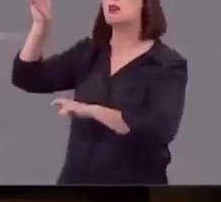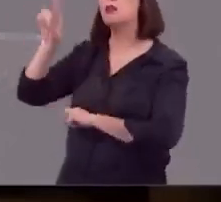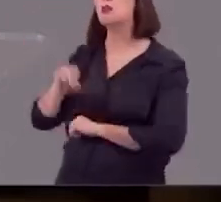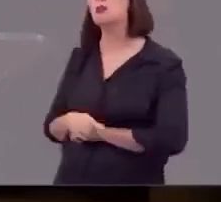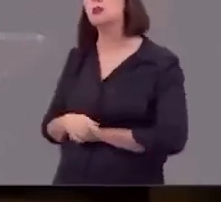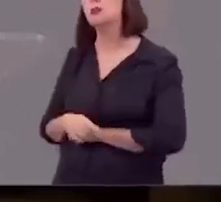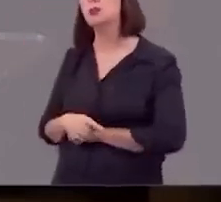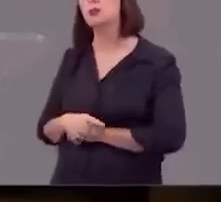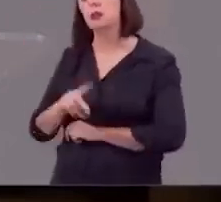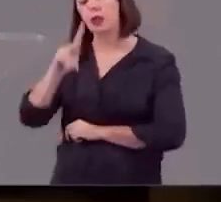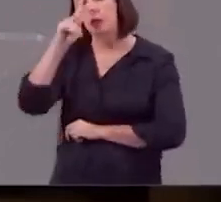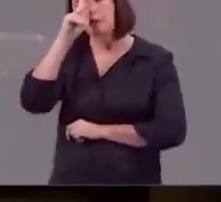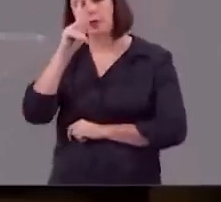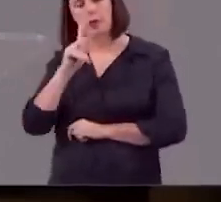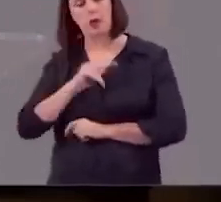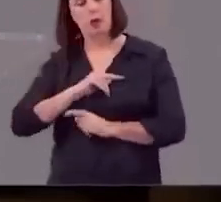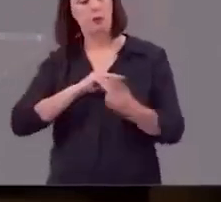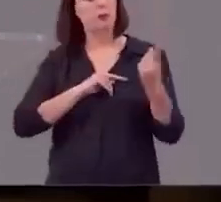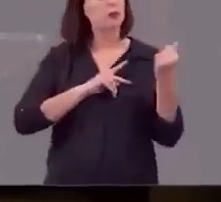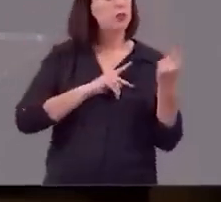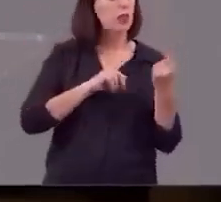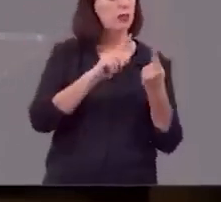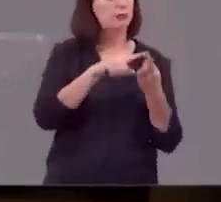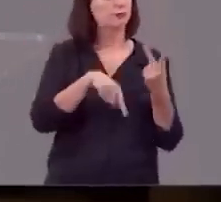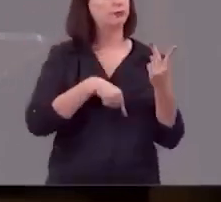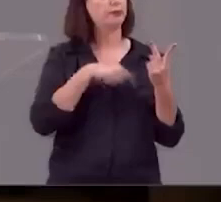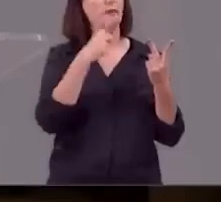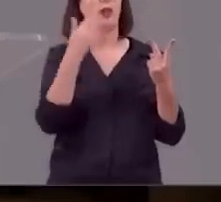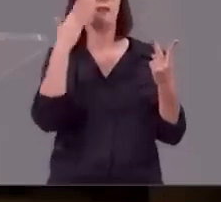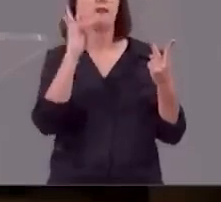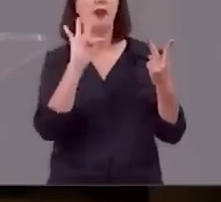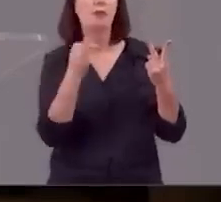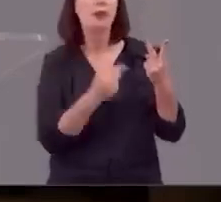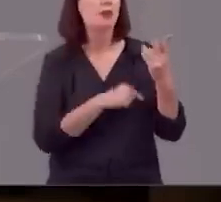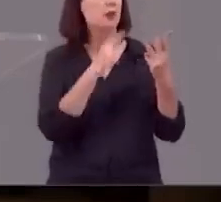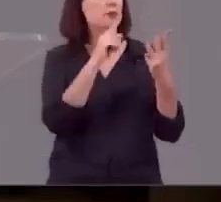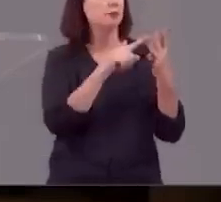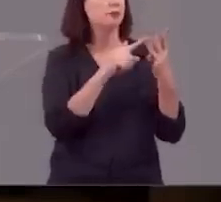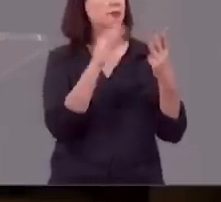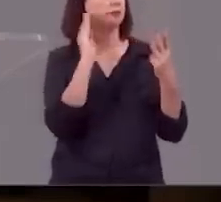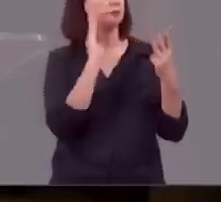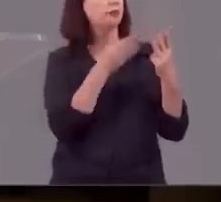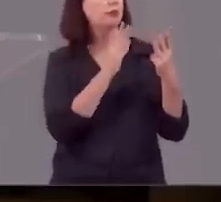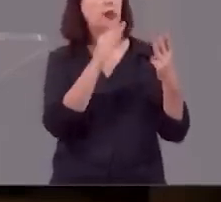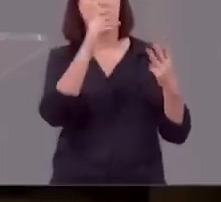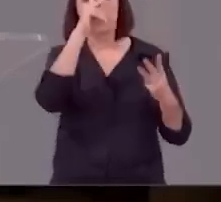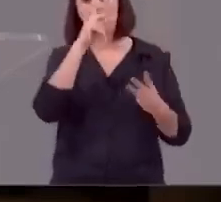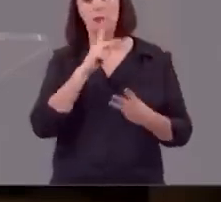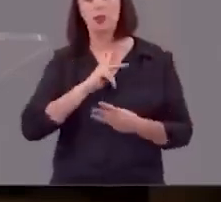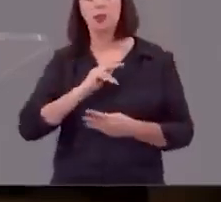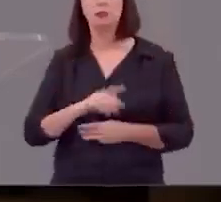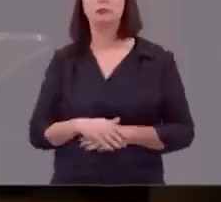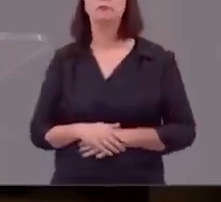do que o dinheiro a família e a si mesmo